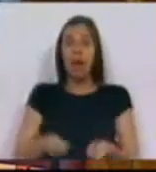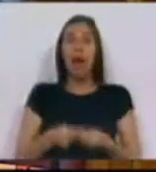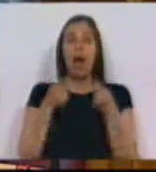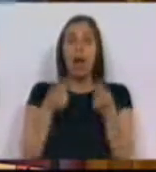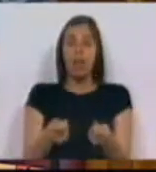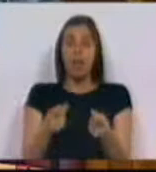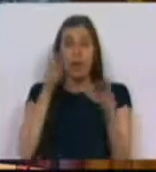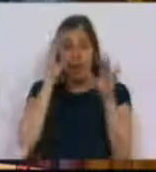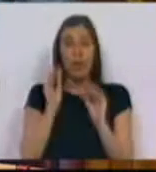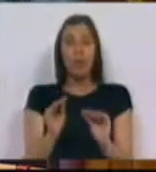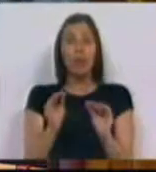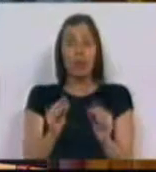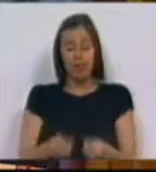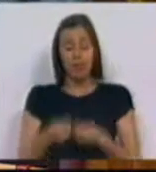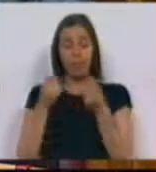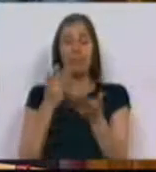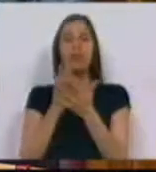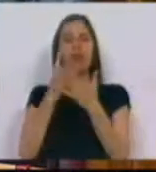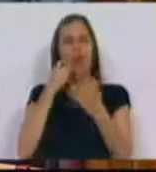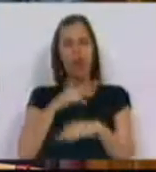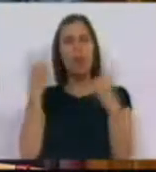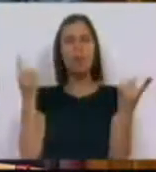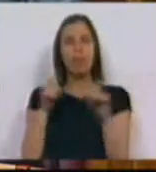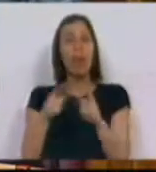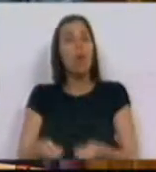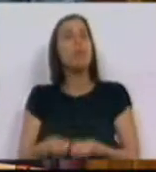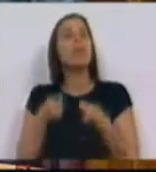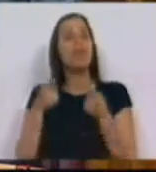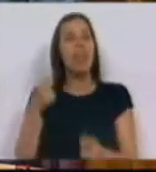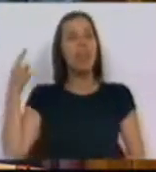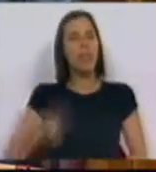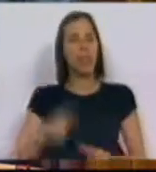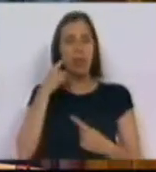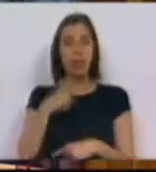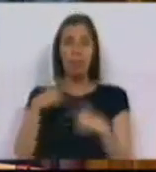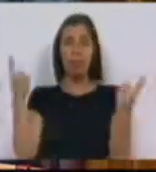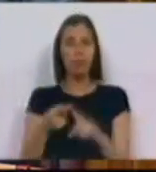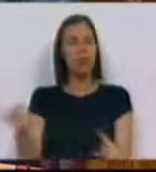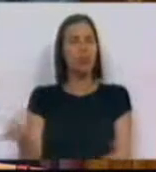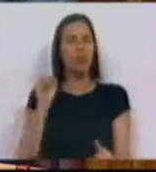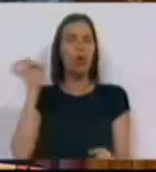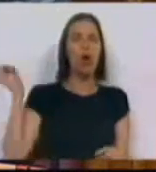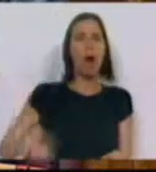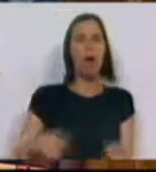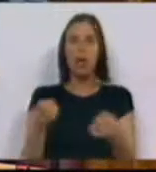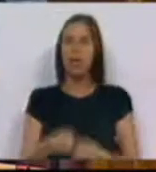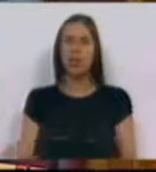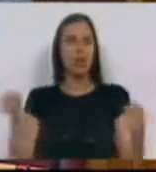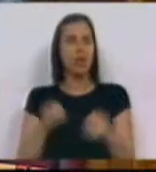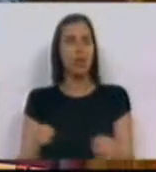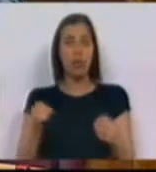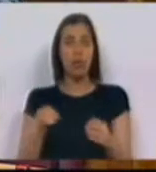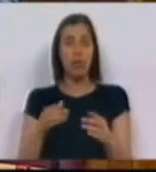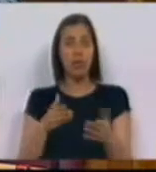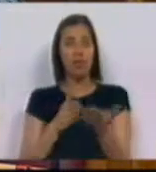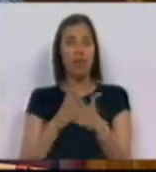na educação, a aposta na escola pública, é um investimento de dever público e não deve ser descurado em nenhuma das suas